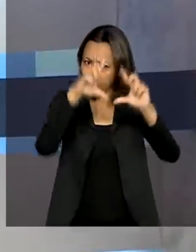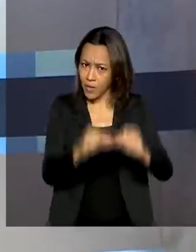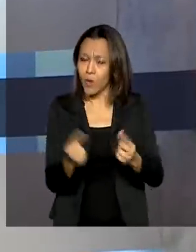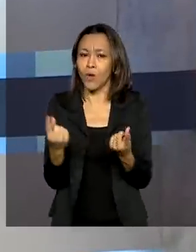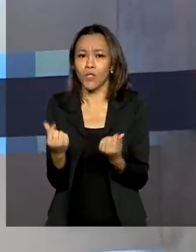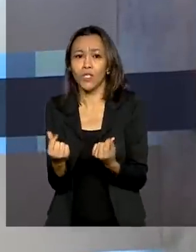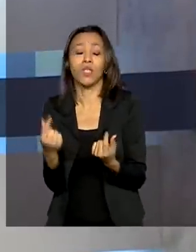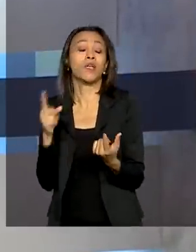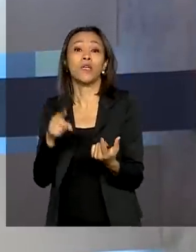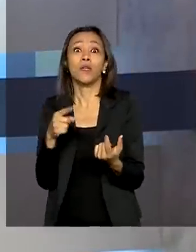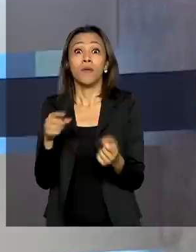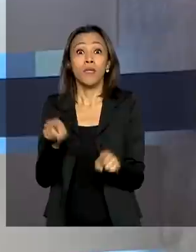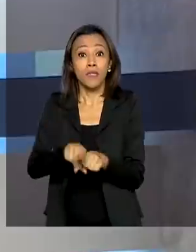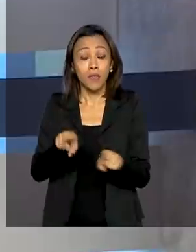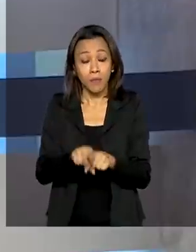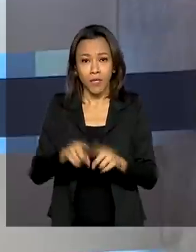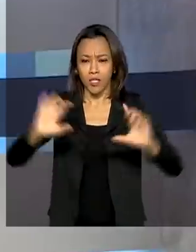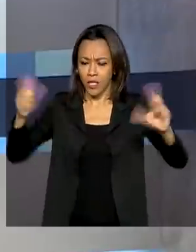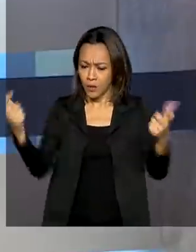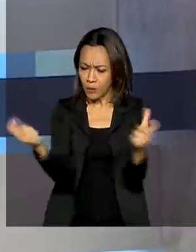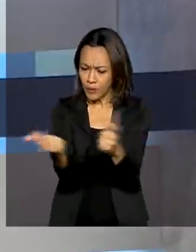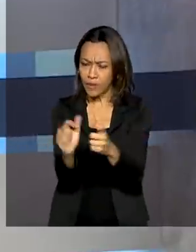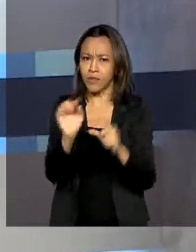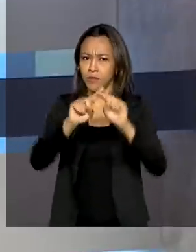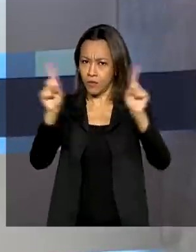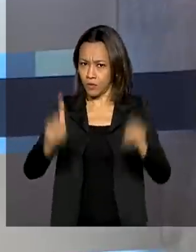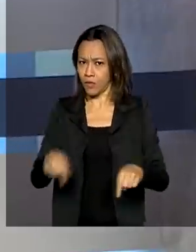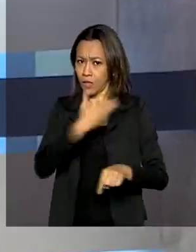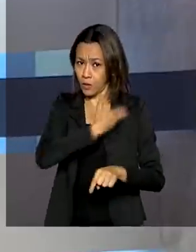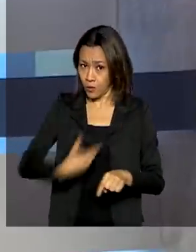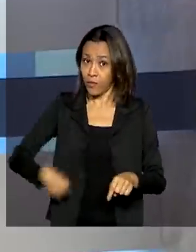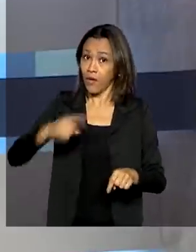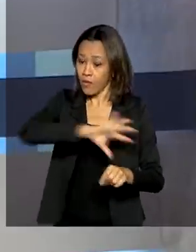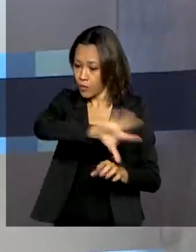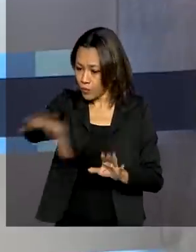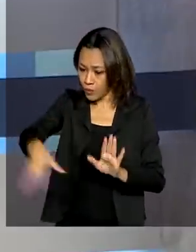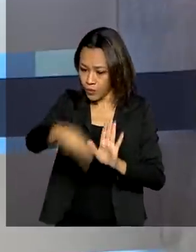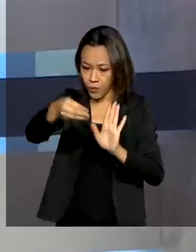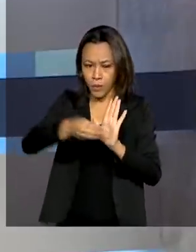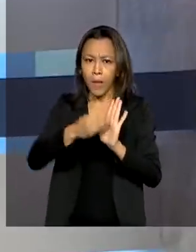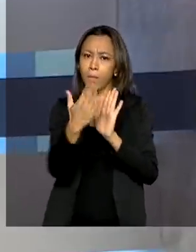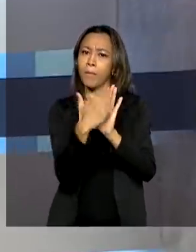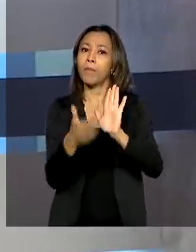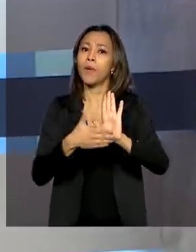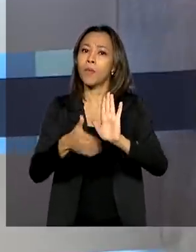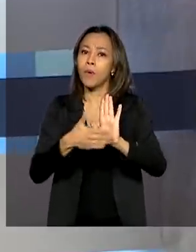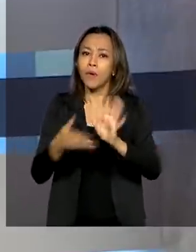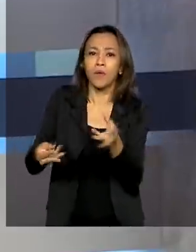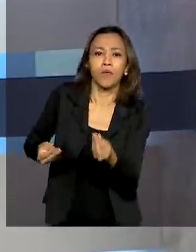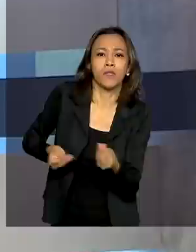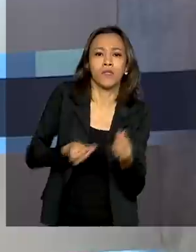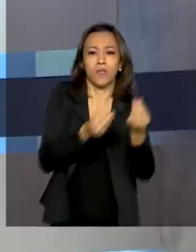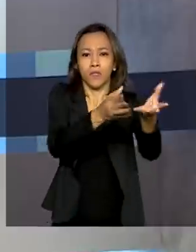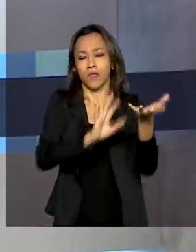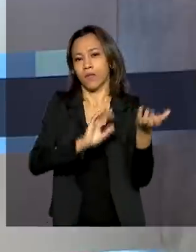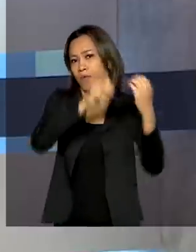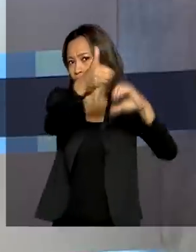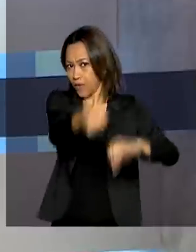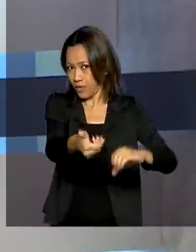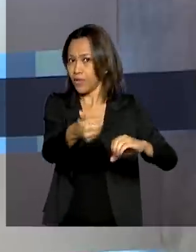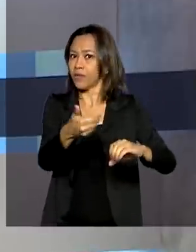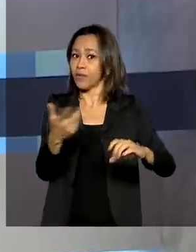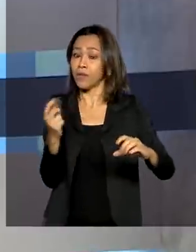investir na meritocracia. Propostas que fazem parte da reforma administrativa enviada ao Congresso pelo governo federal.